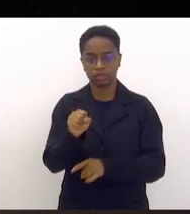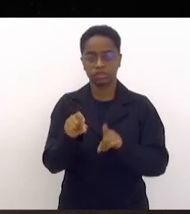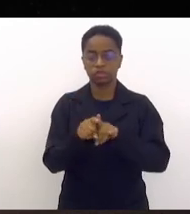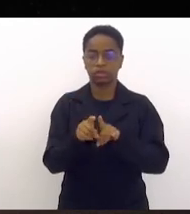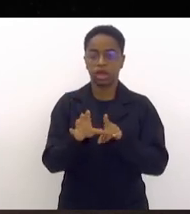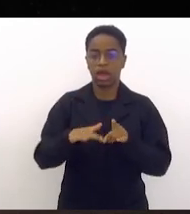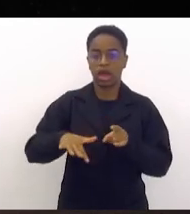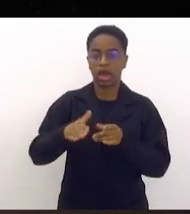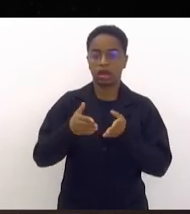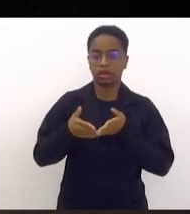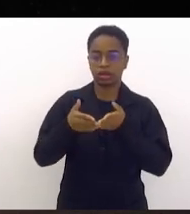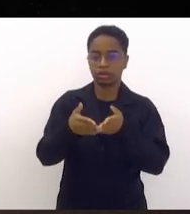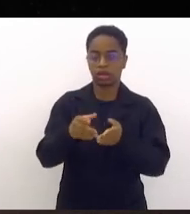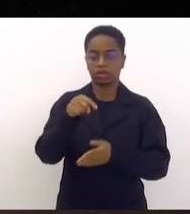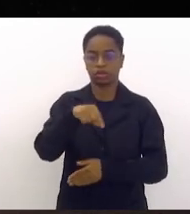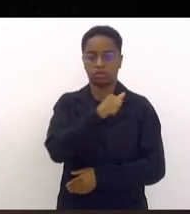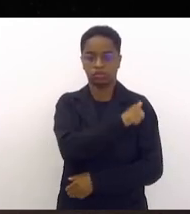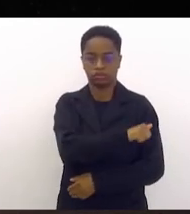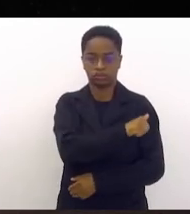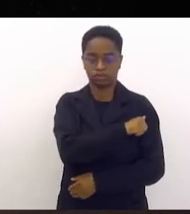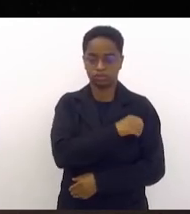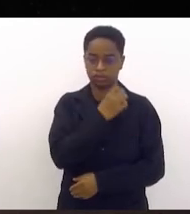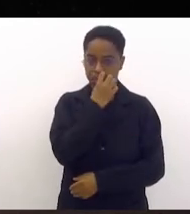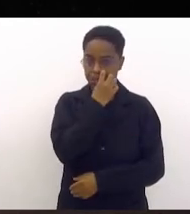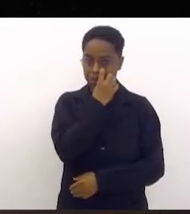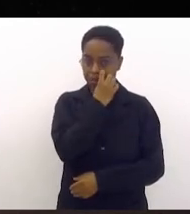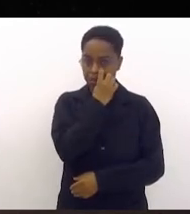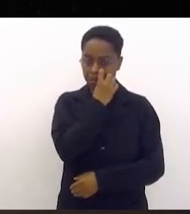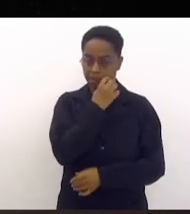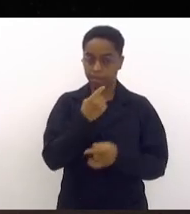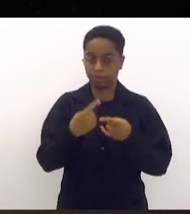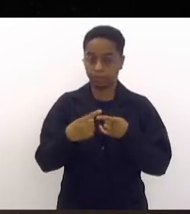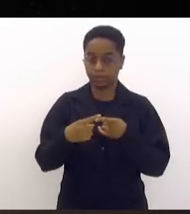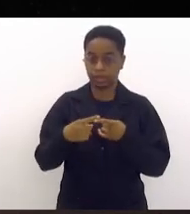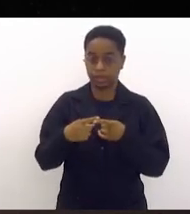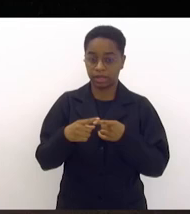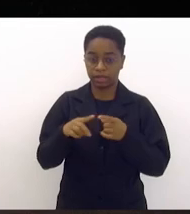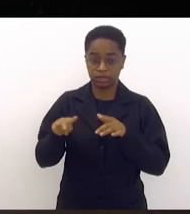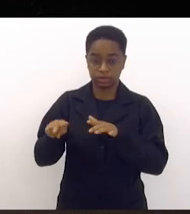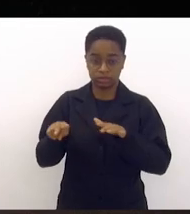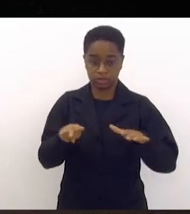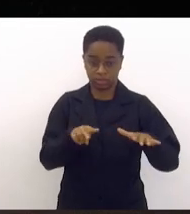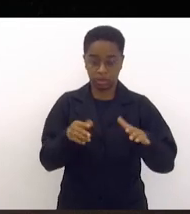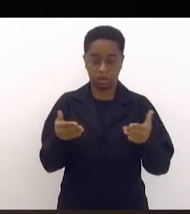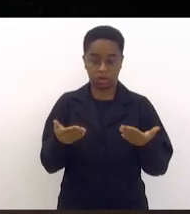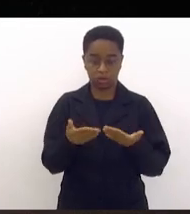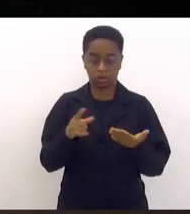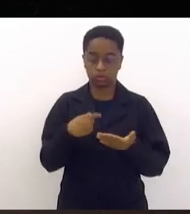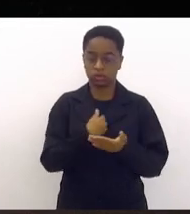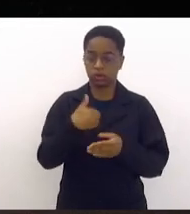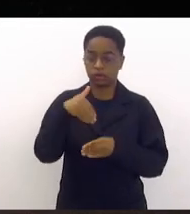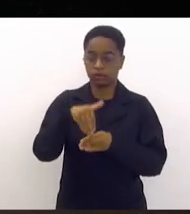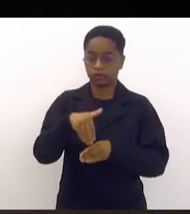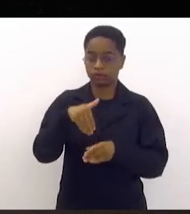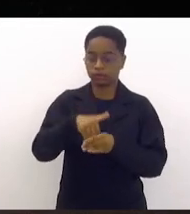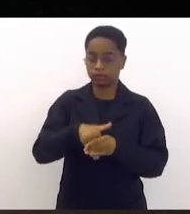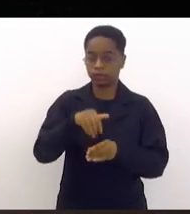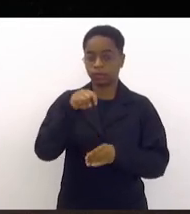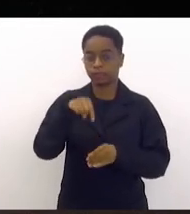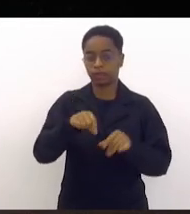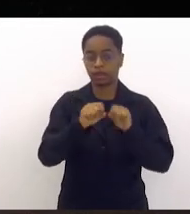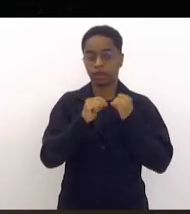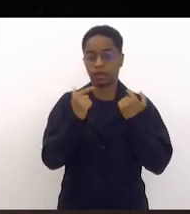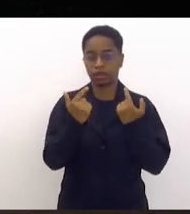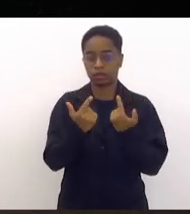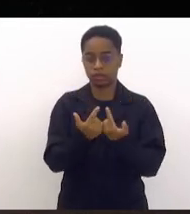indústria naval do Estado do Rio de Janeiro. Essa semana, nós tivemos que votar aqui na Assembleia Legislativa uma